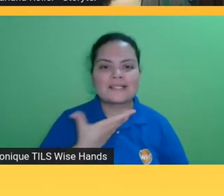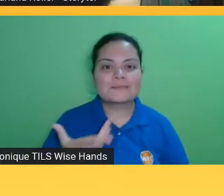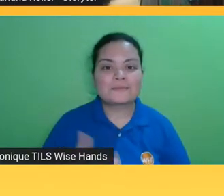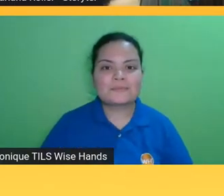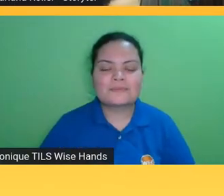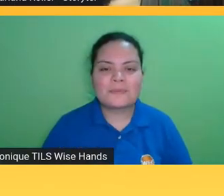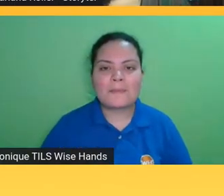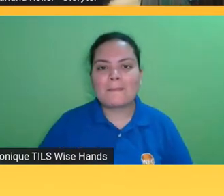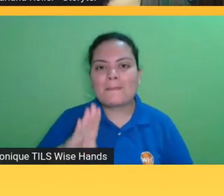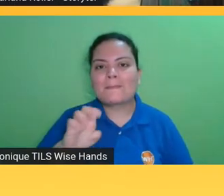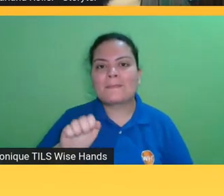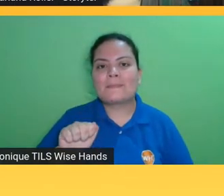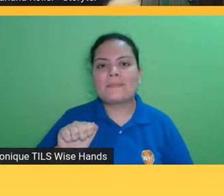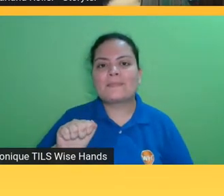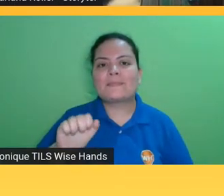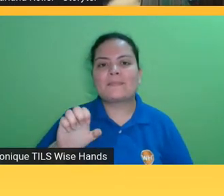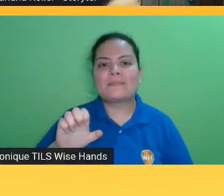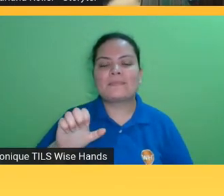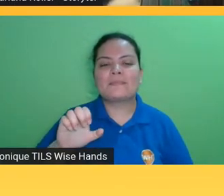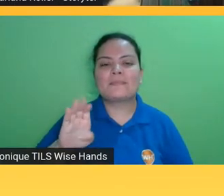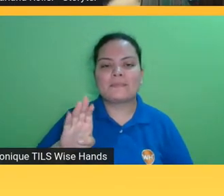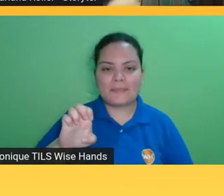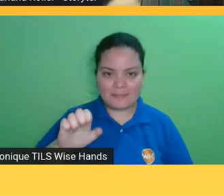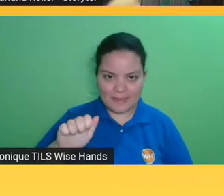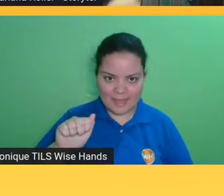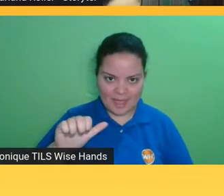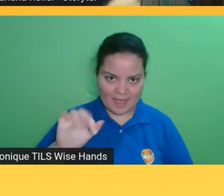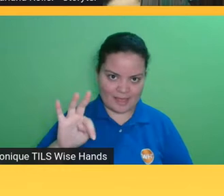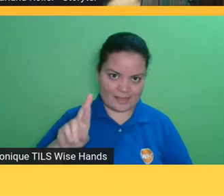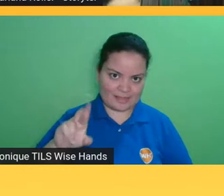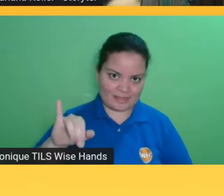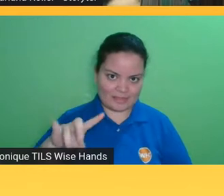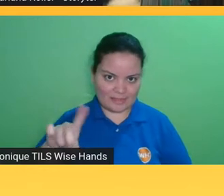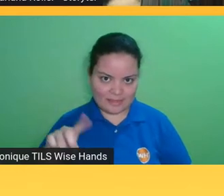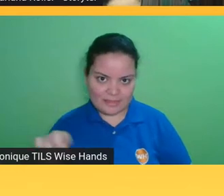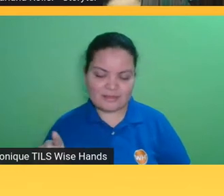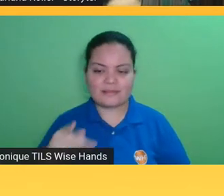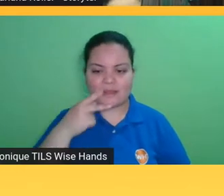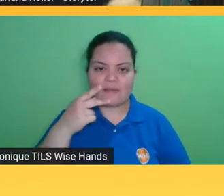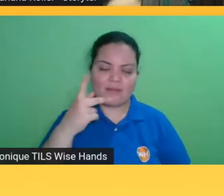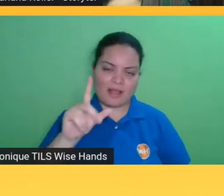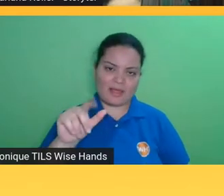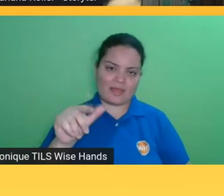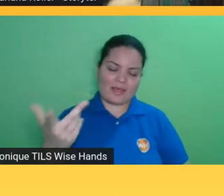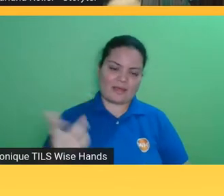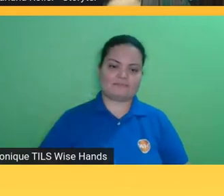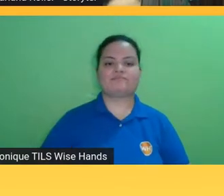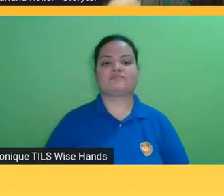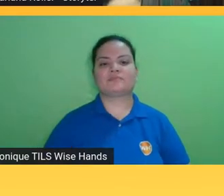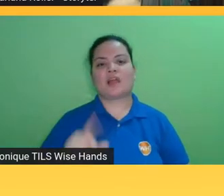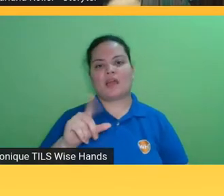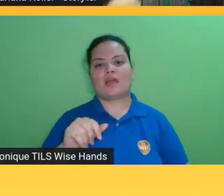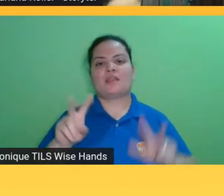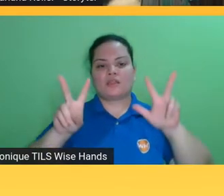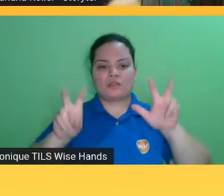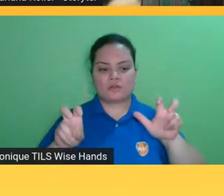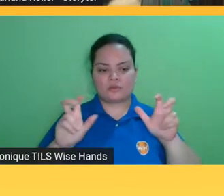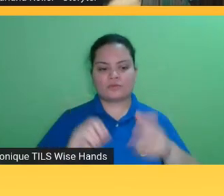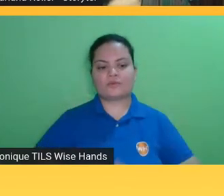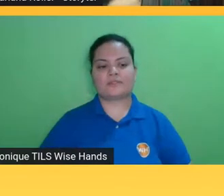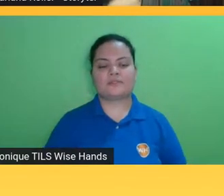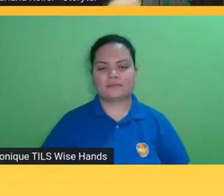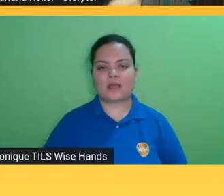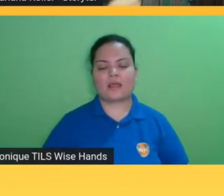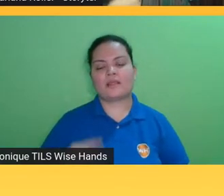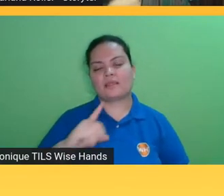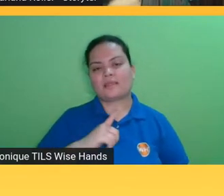a gente está falando dessa questão multiplataforma muito no conceito cross-mídia ou seja o mesmo conteúdo que a gente tem o impresso a